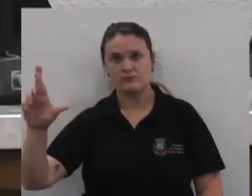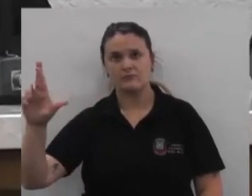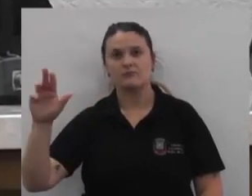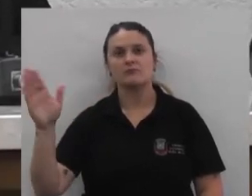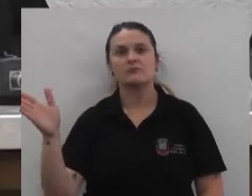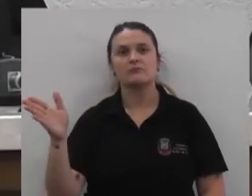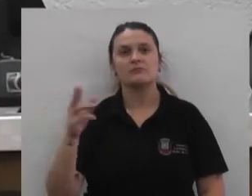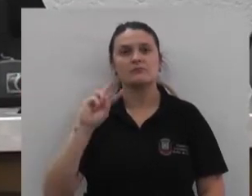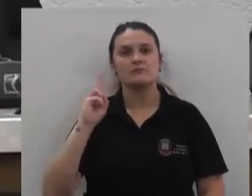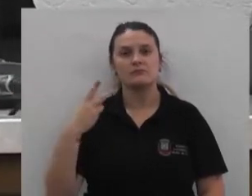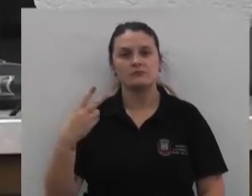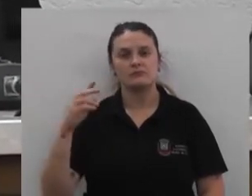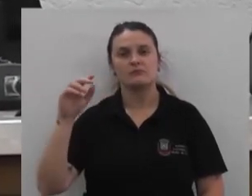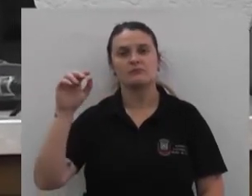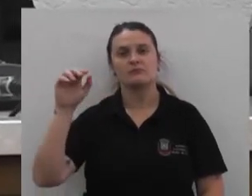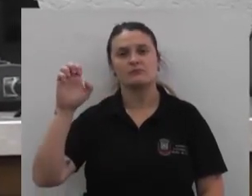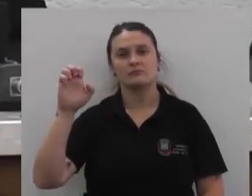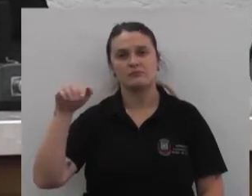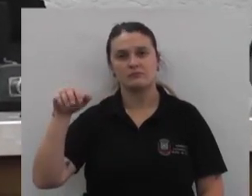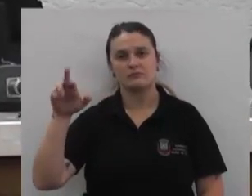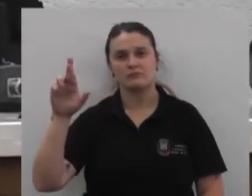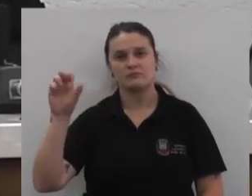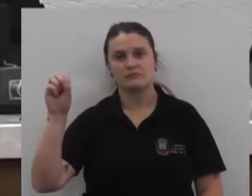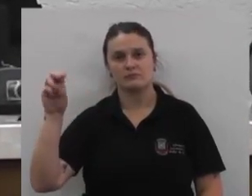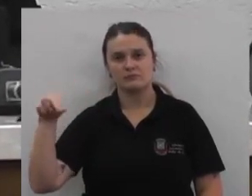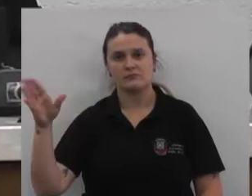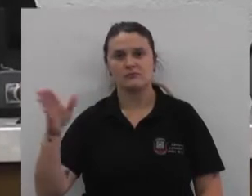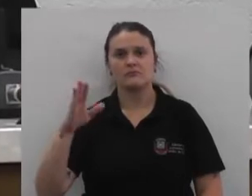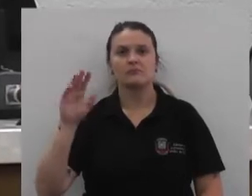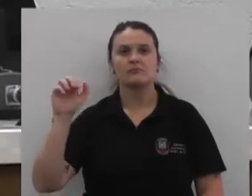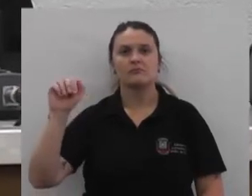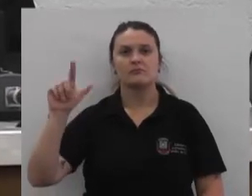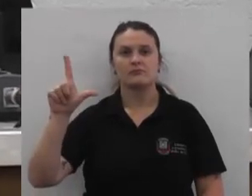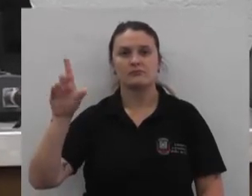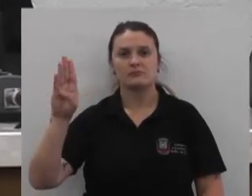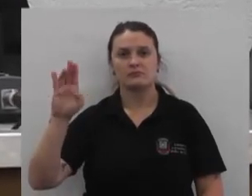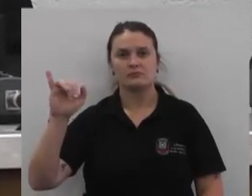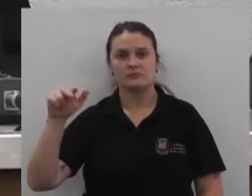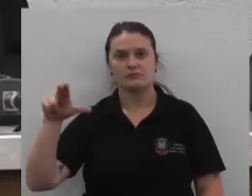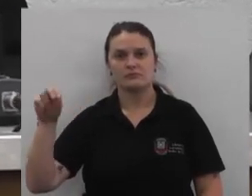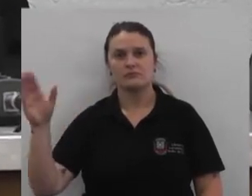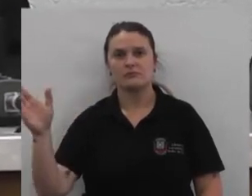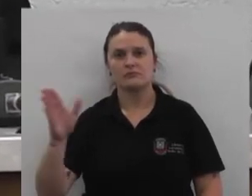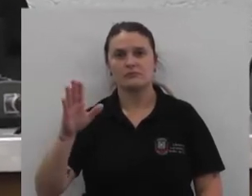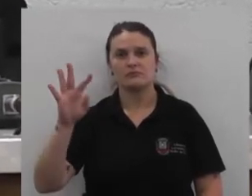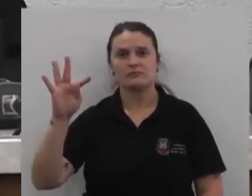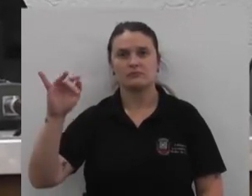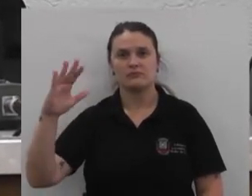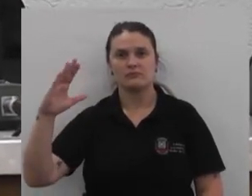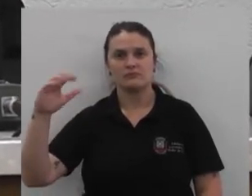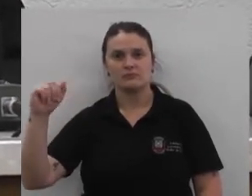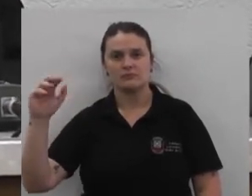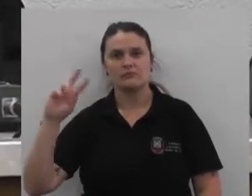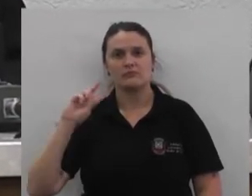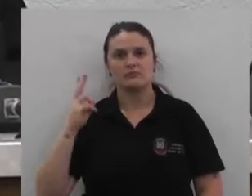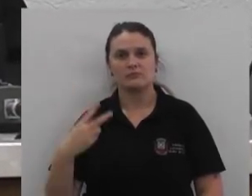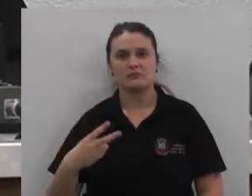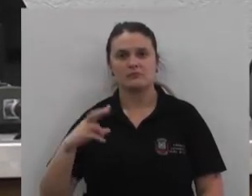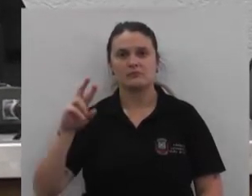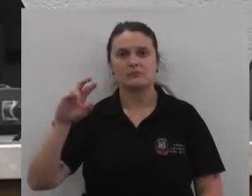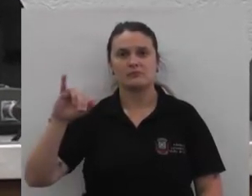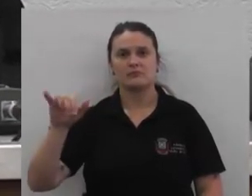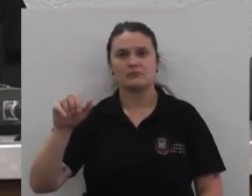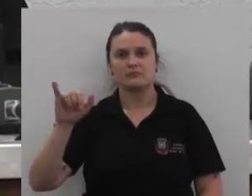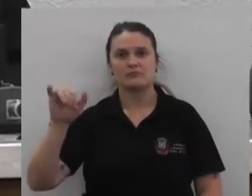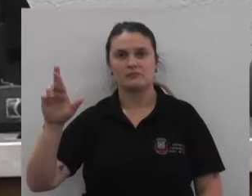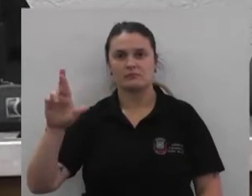Souza Albino Shreslovski Diego dos Santos Juarez Leandro de Oliveira E o vereador Jair Brunhago